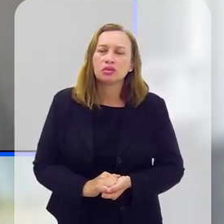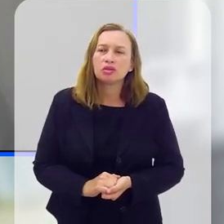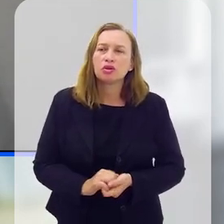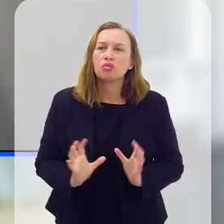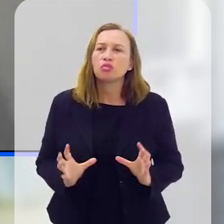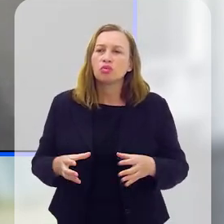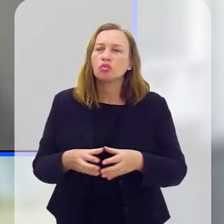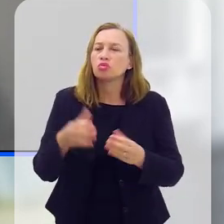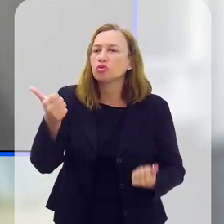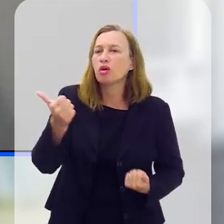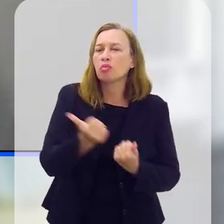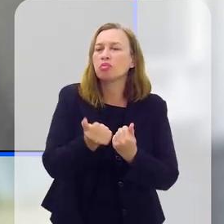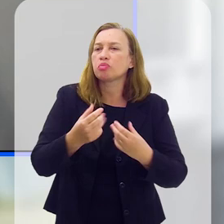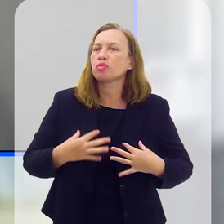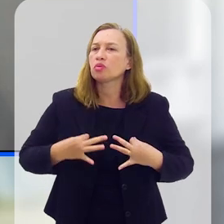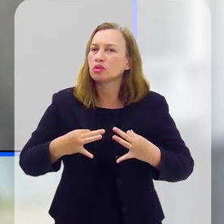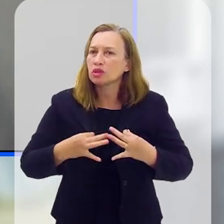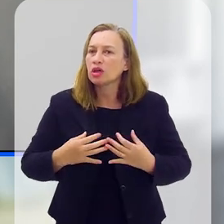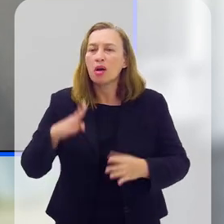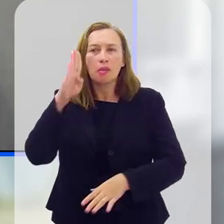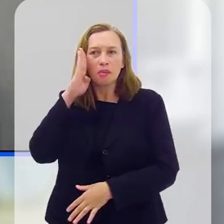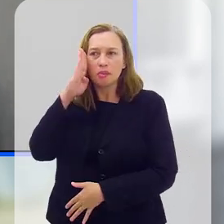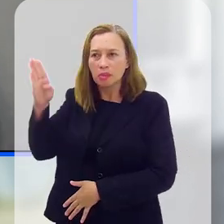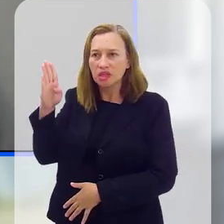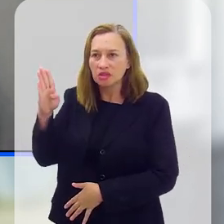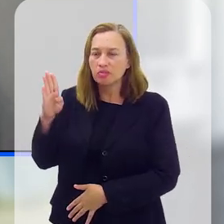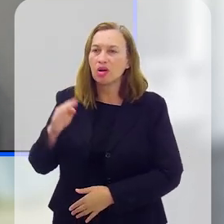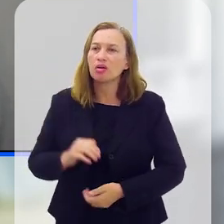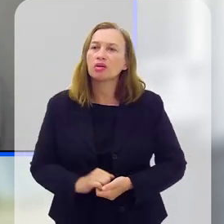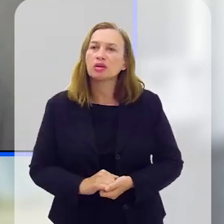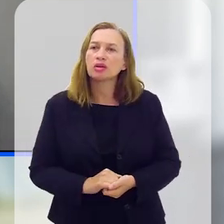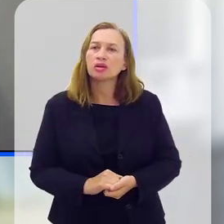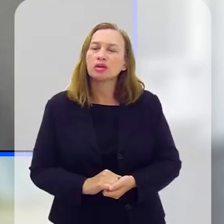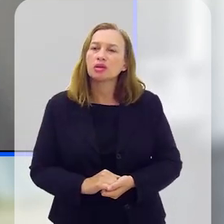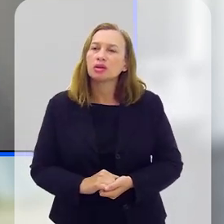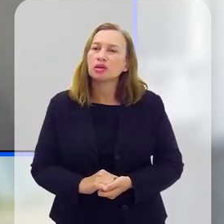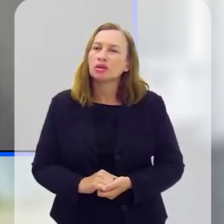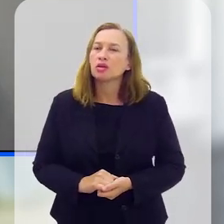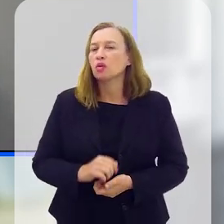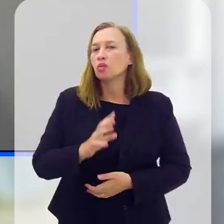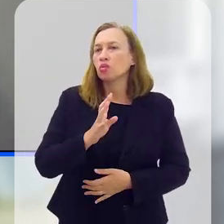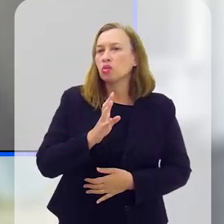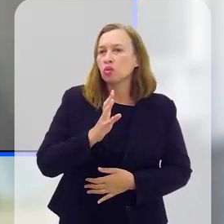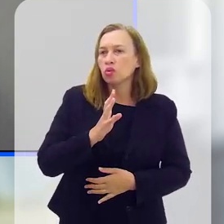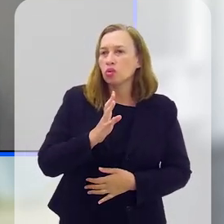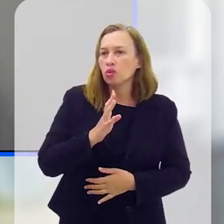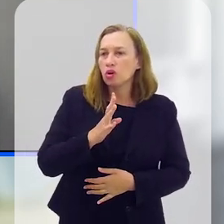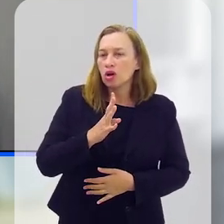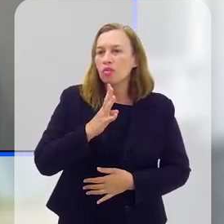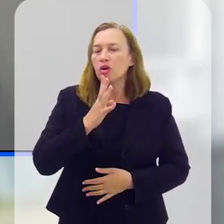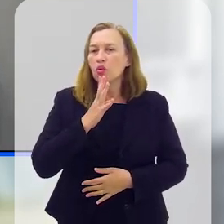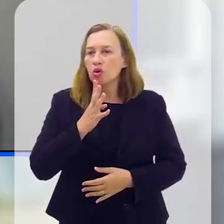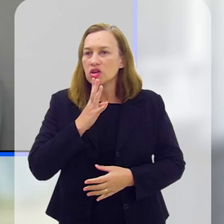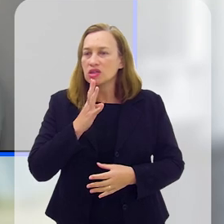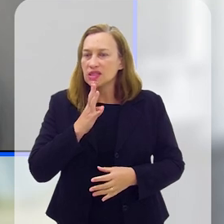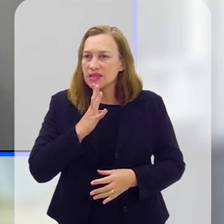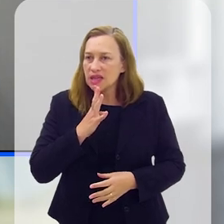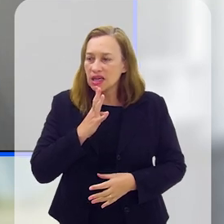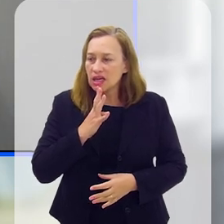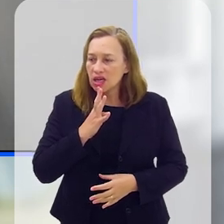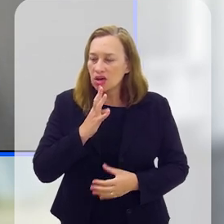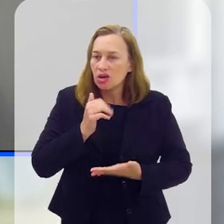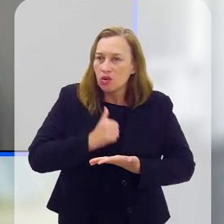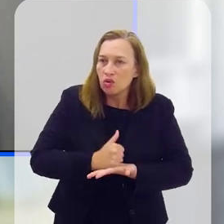rede de apoio voluntária, e, principalmente, a gente que se propõe a ser um pronto-socorro